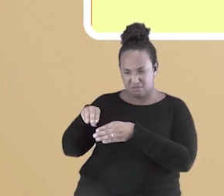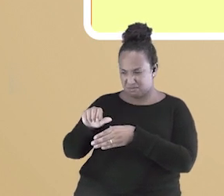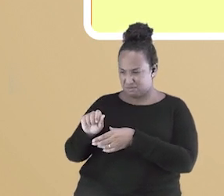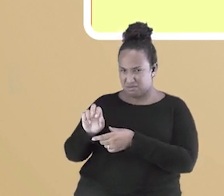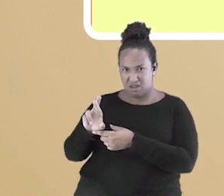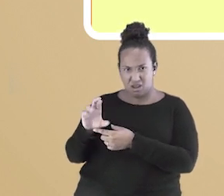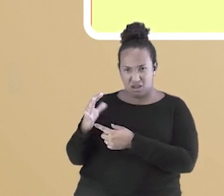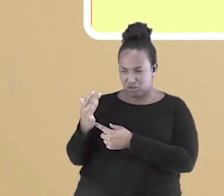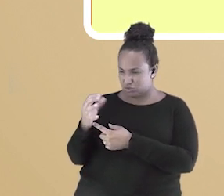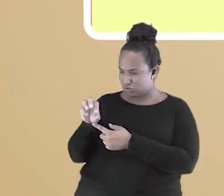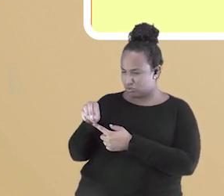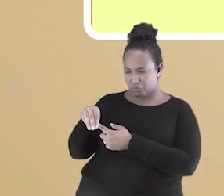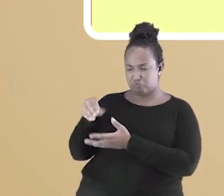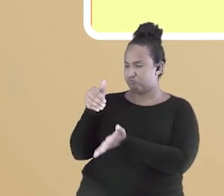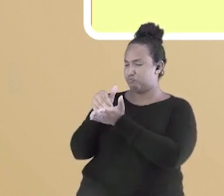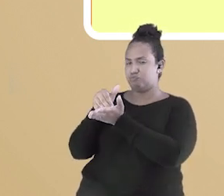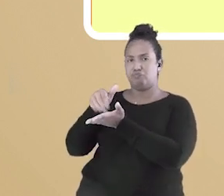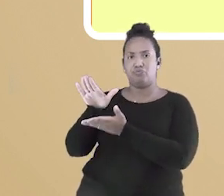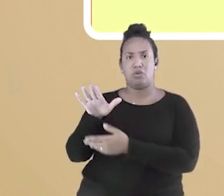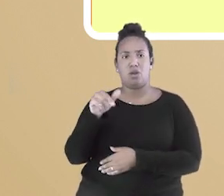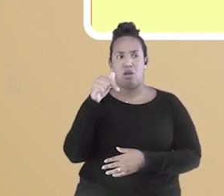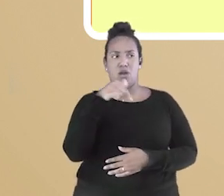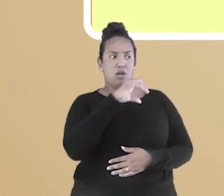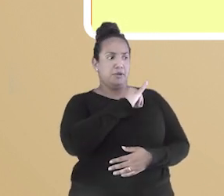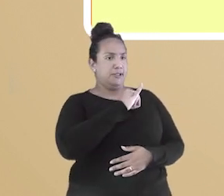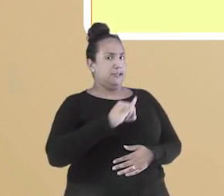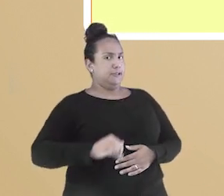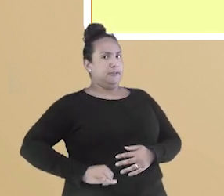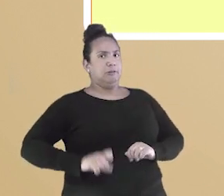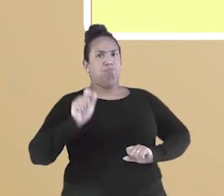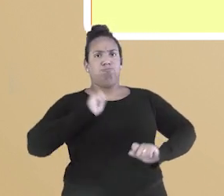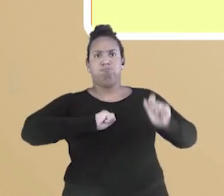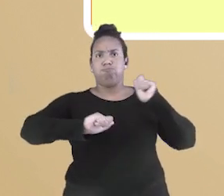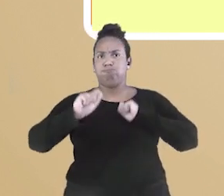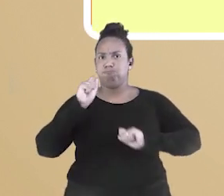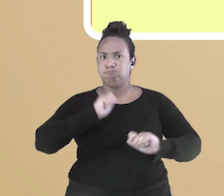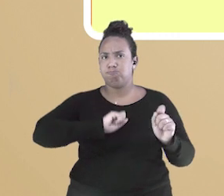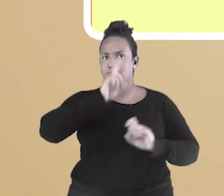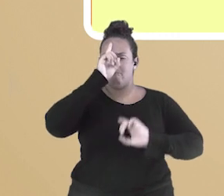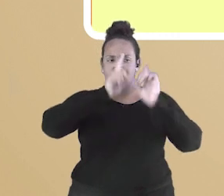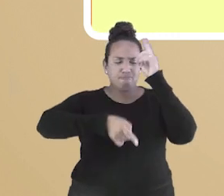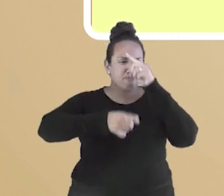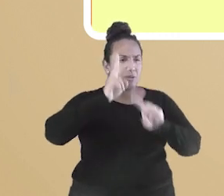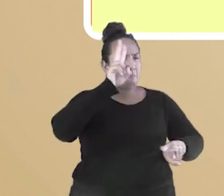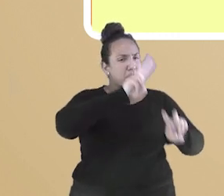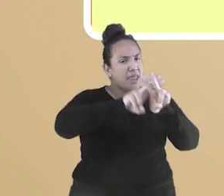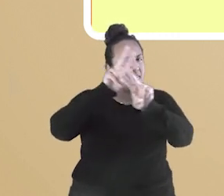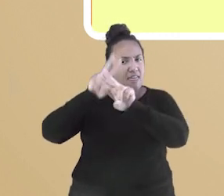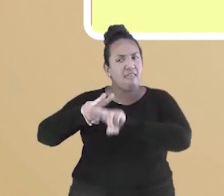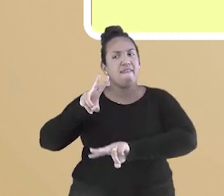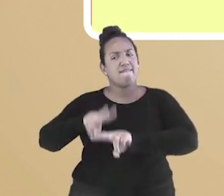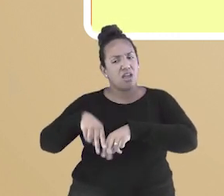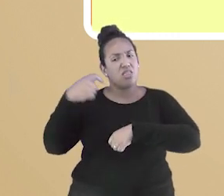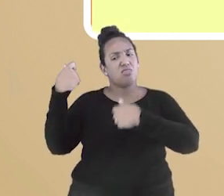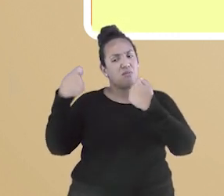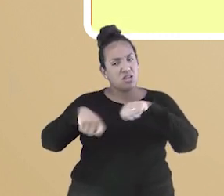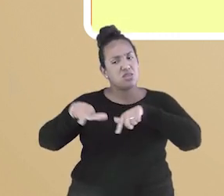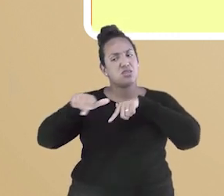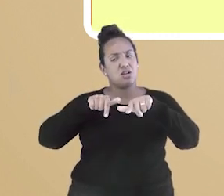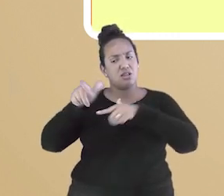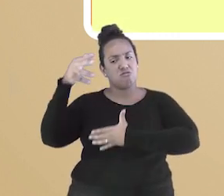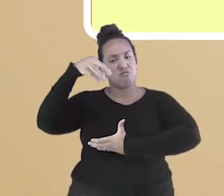imperador não ficou uma fera. Mandou prender os bispos, que eles trabalhassem na prisão. Isso tudo vai gerar